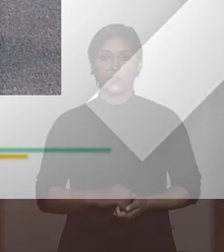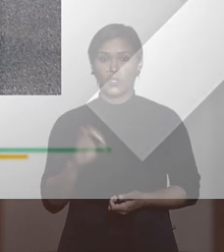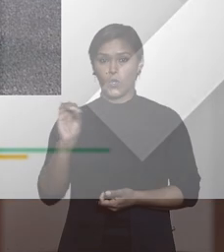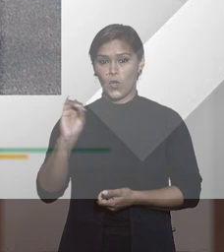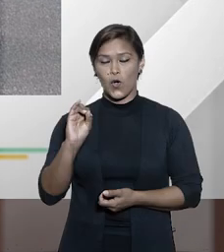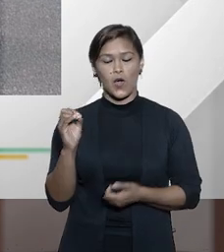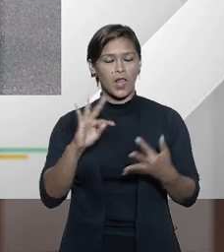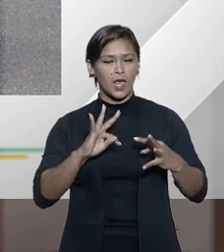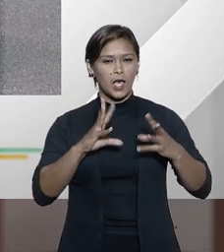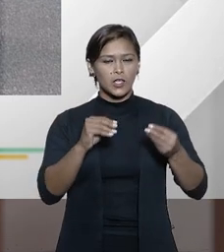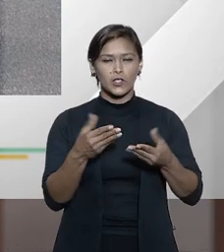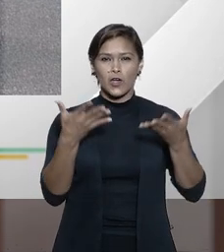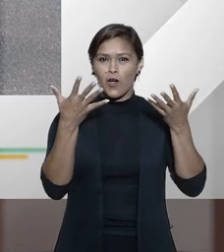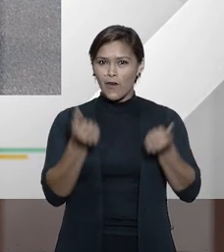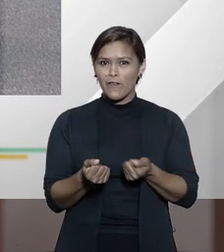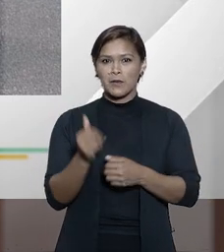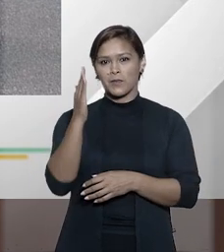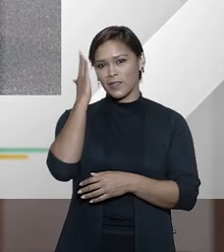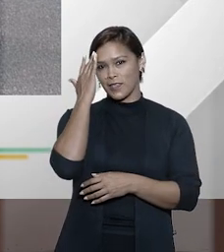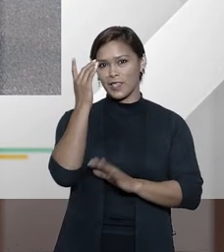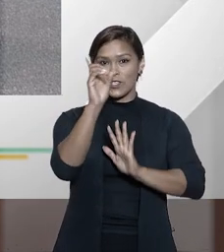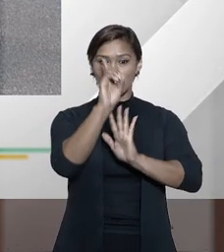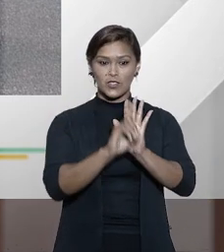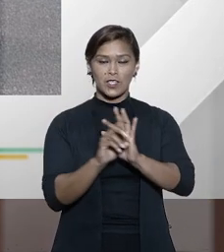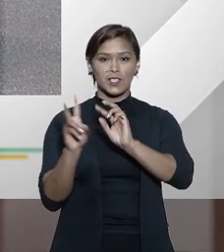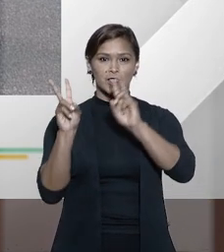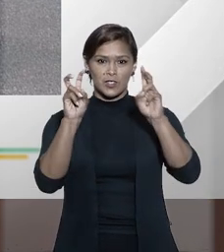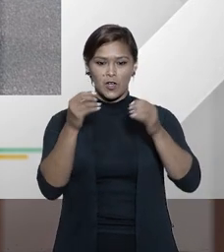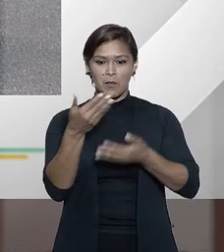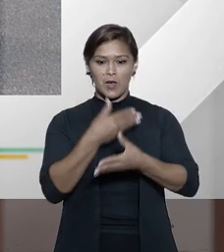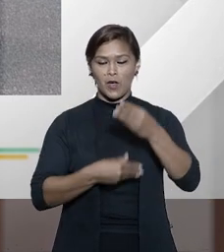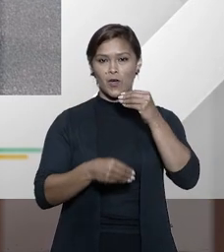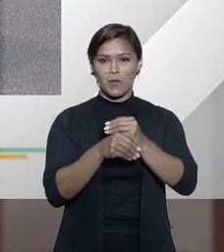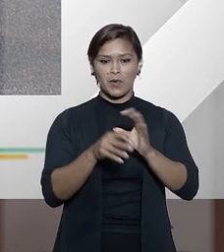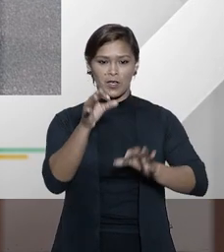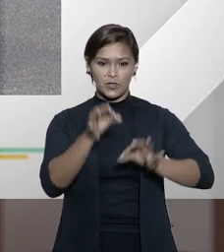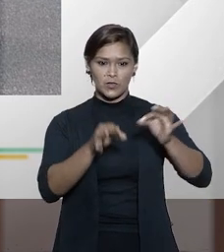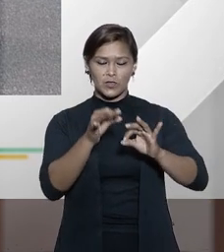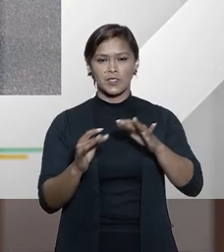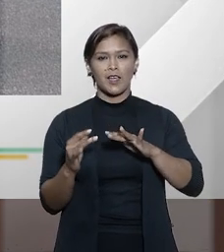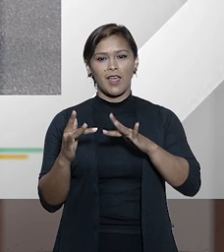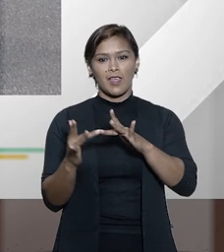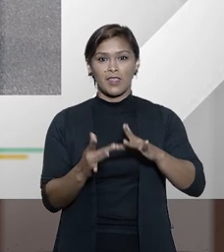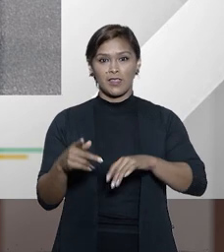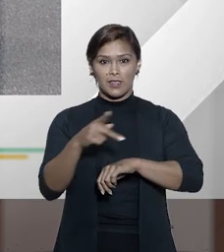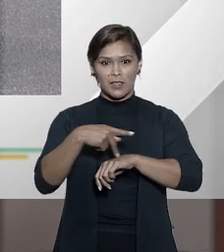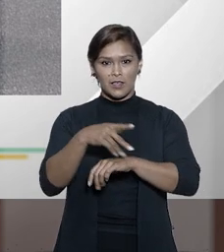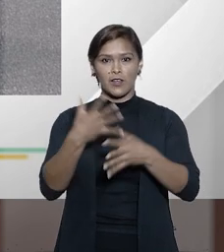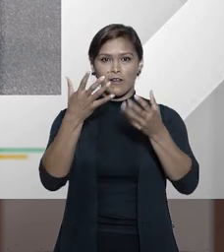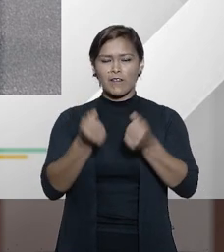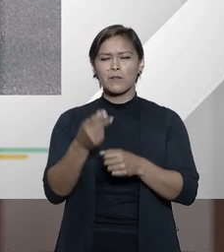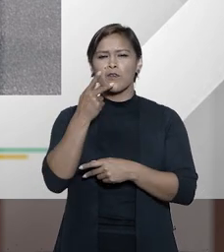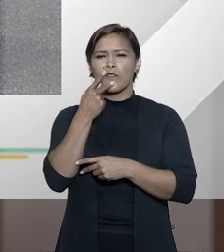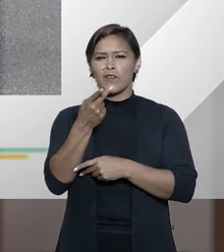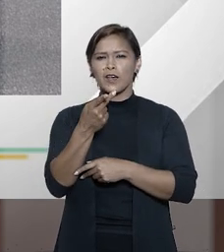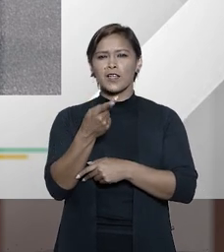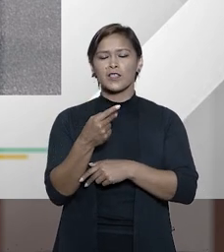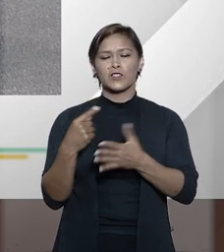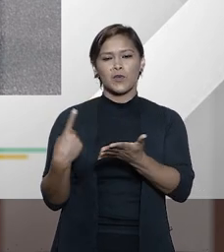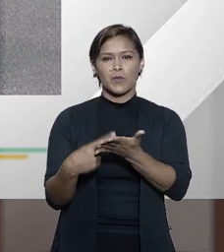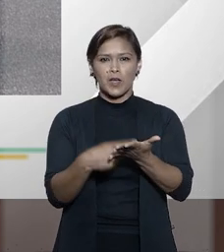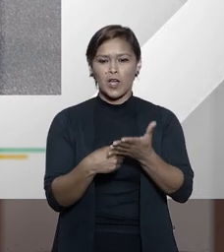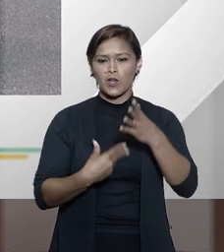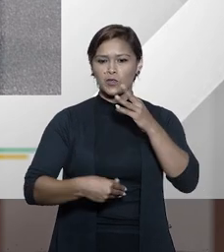Olá pessoal, hoje nós vamos entender direito sobre a cooperação jurídica internacional. Nós vamos falar sobre